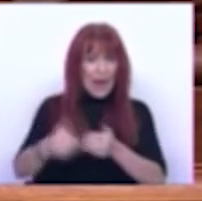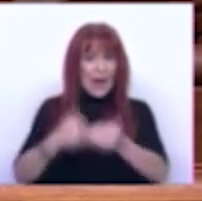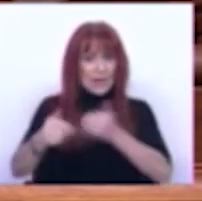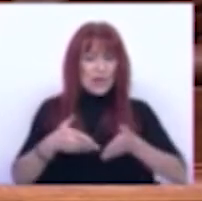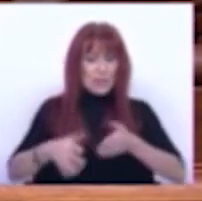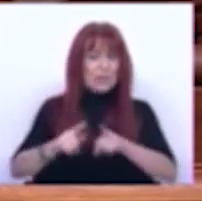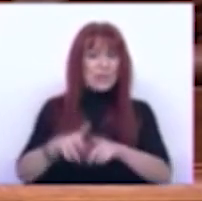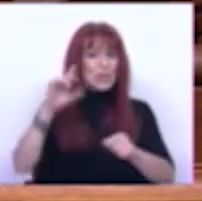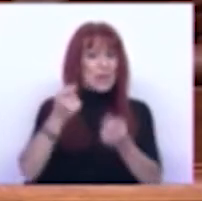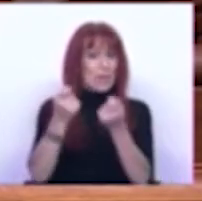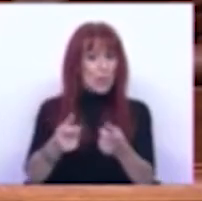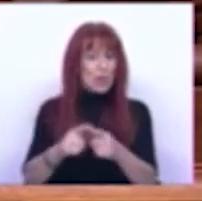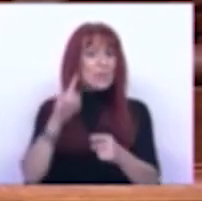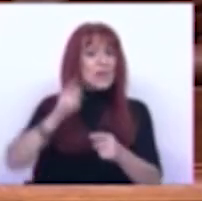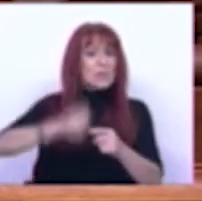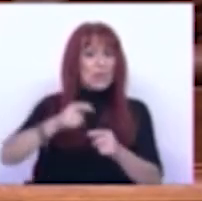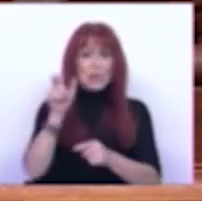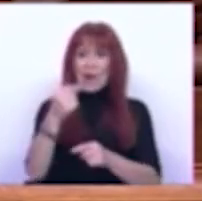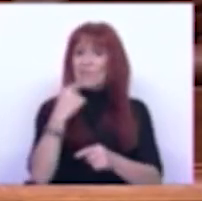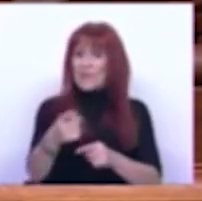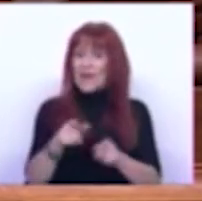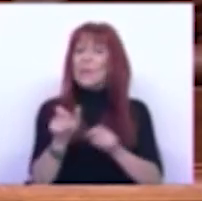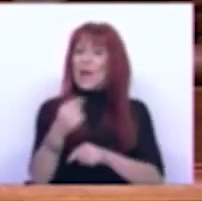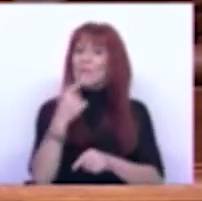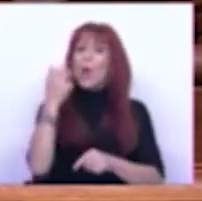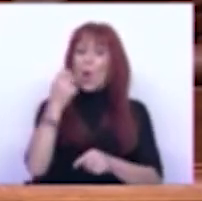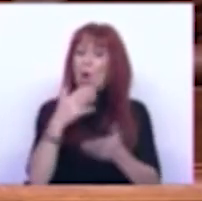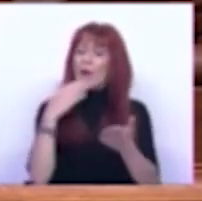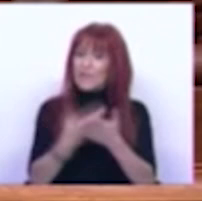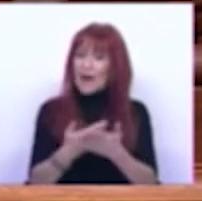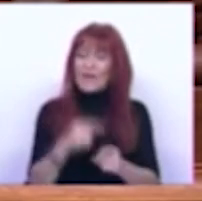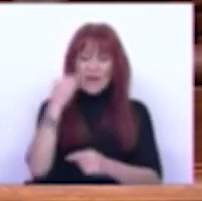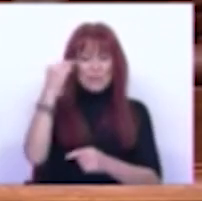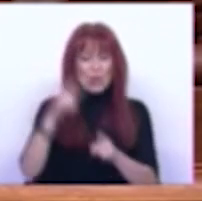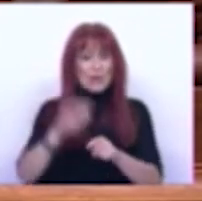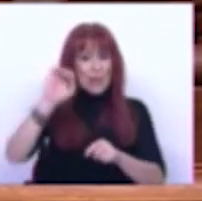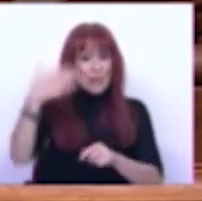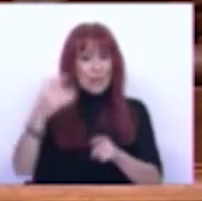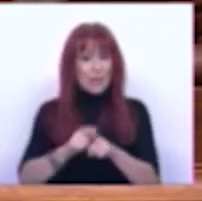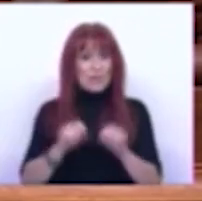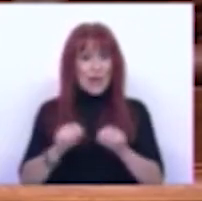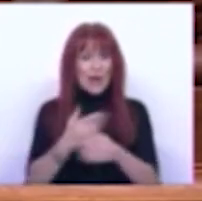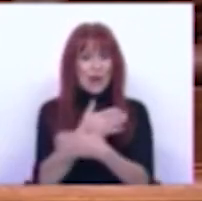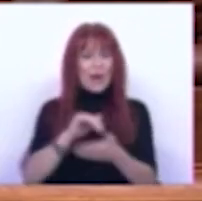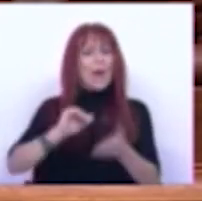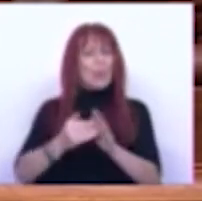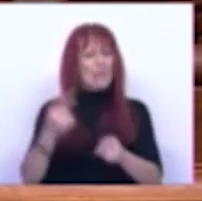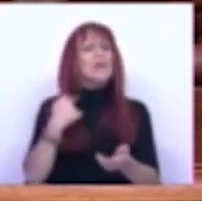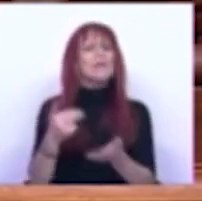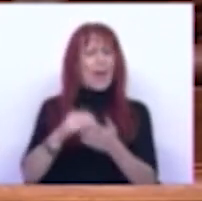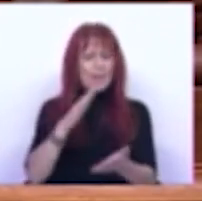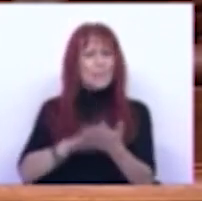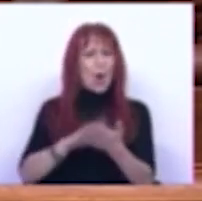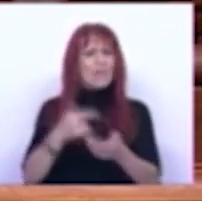estrada não saiba de facto a pouco e acima de tudo que a palavra dada seja palavra honrada e que na especialidade a primeira prova de fogo cá esteja para